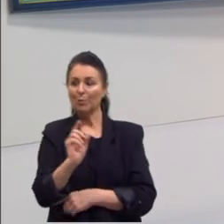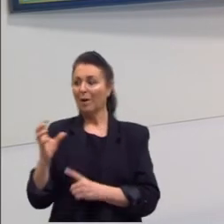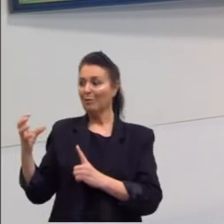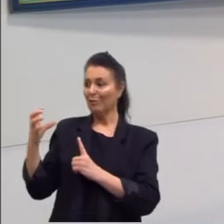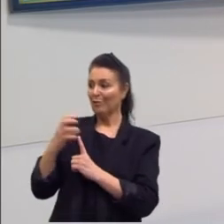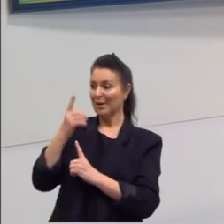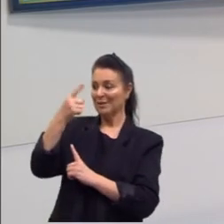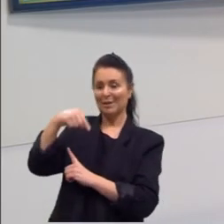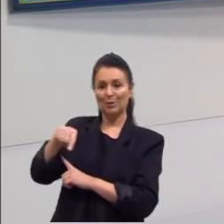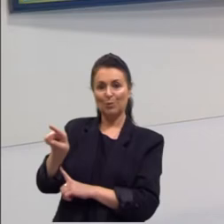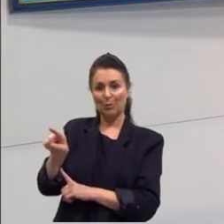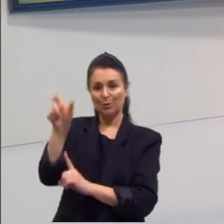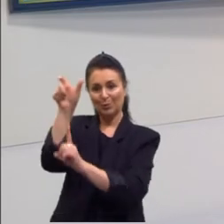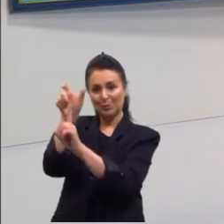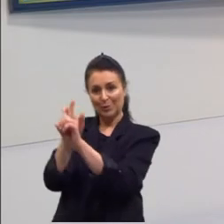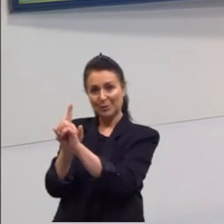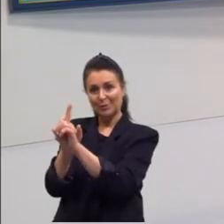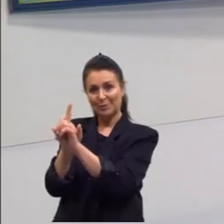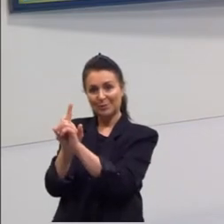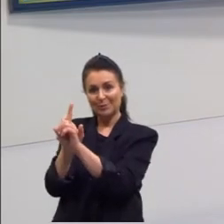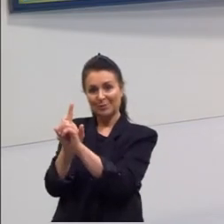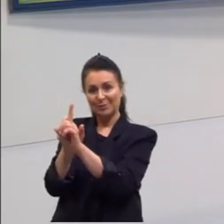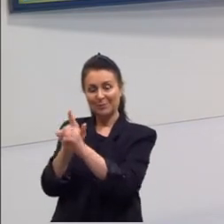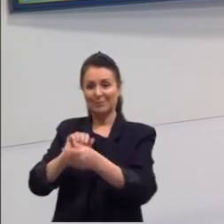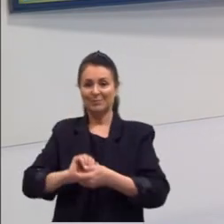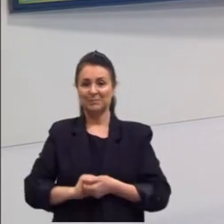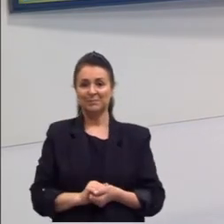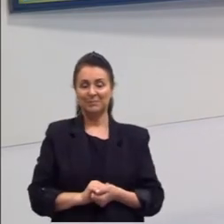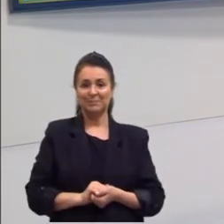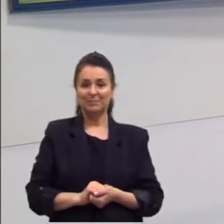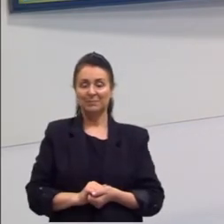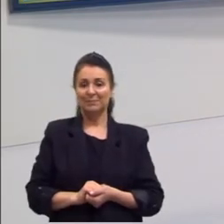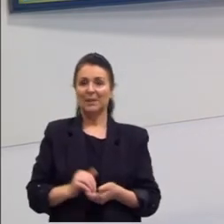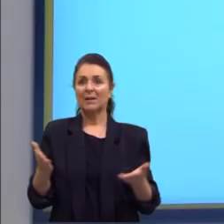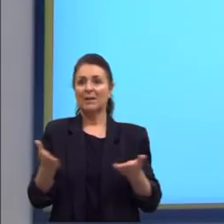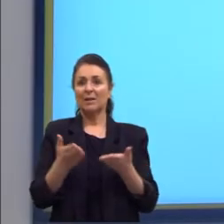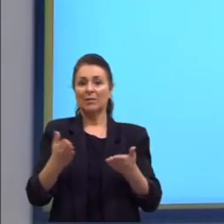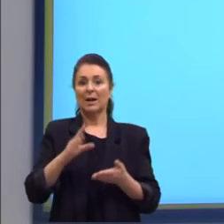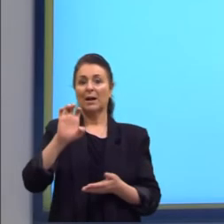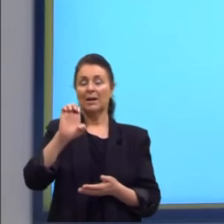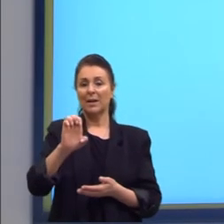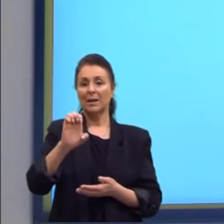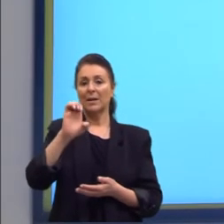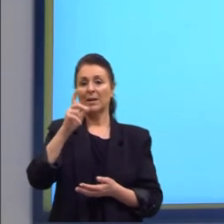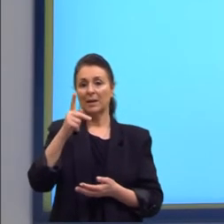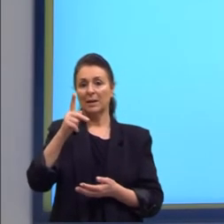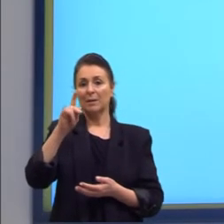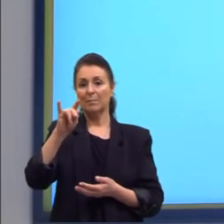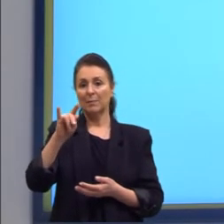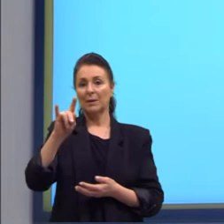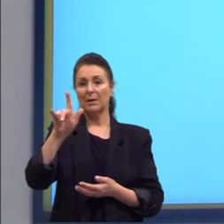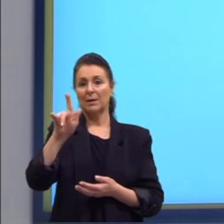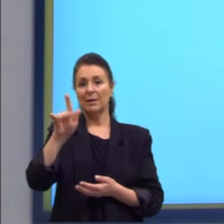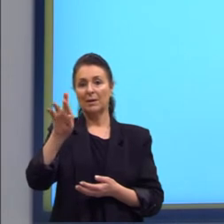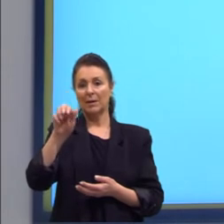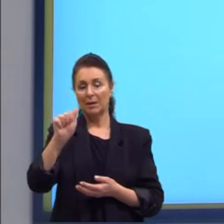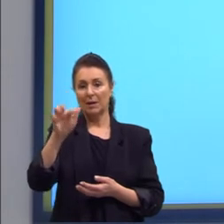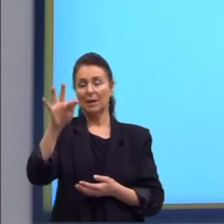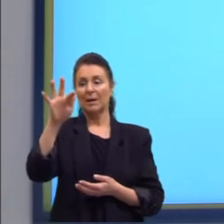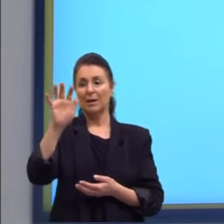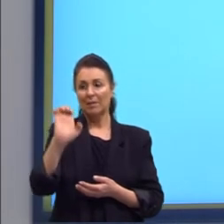de outro personagem. E a nossa epígrafe? O que é a nossa epígrafe?